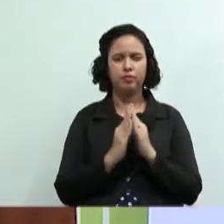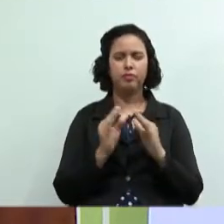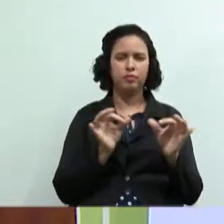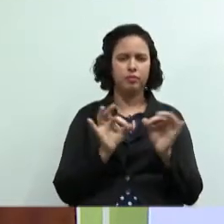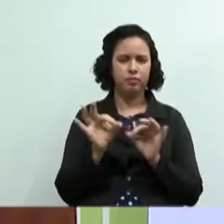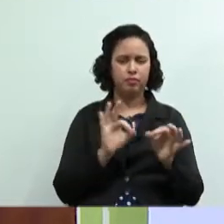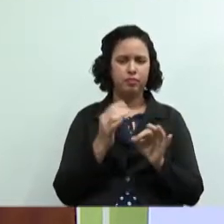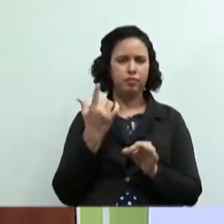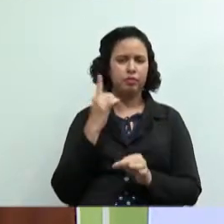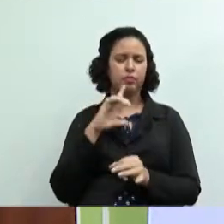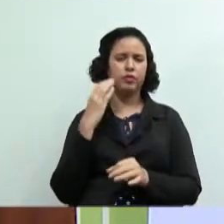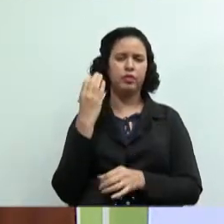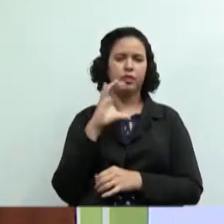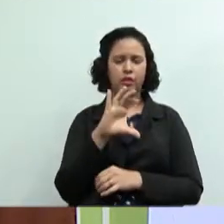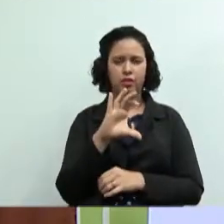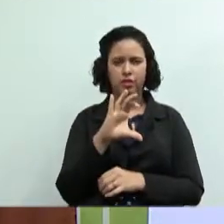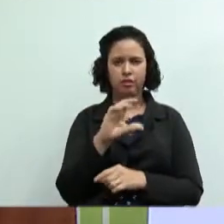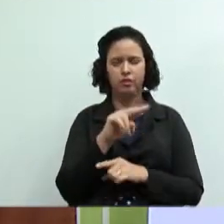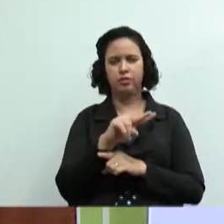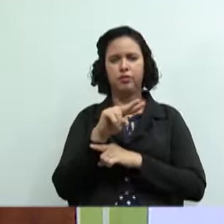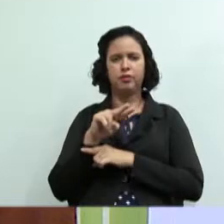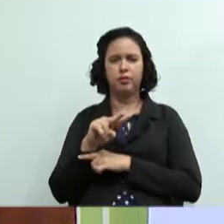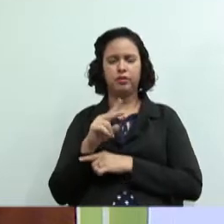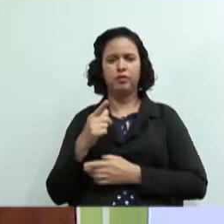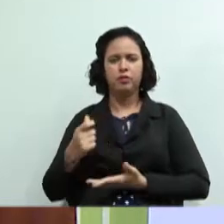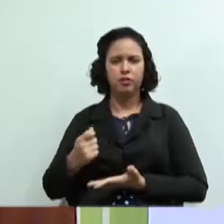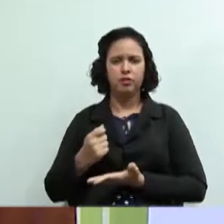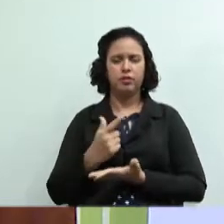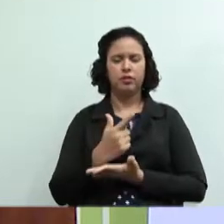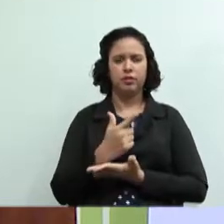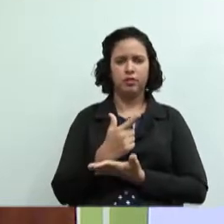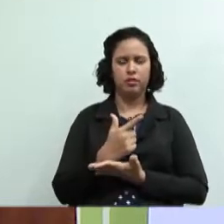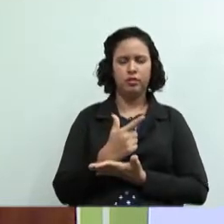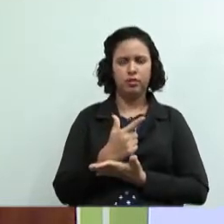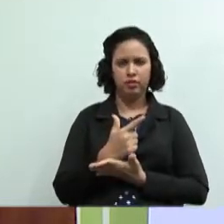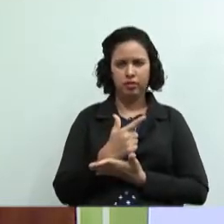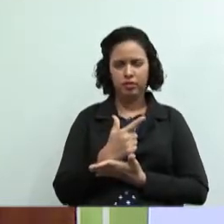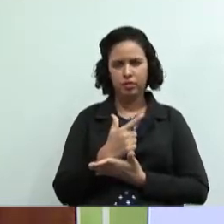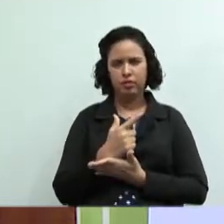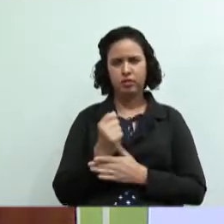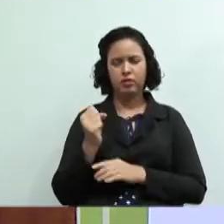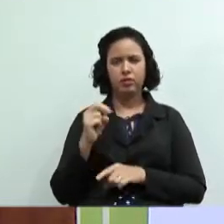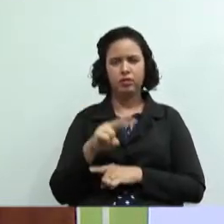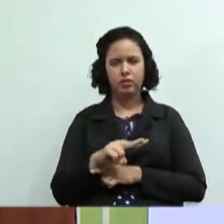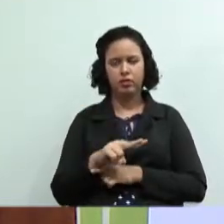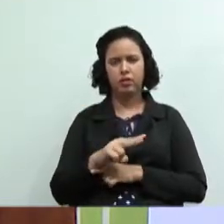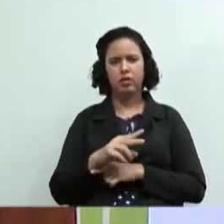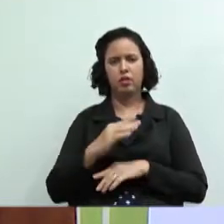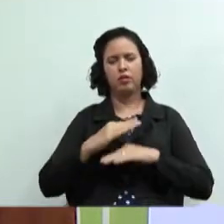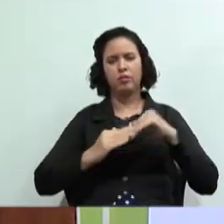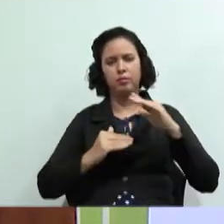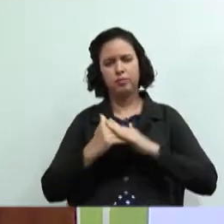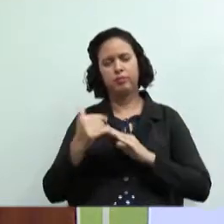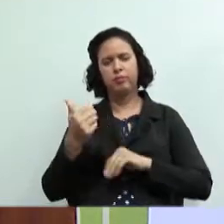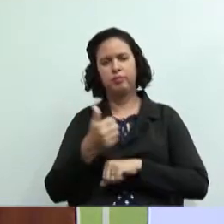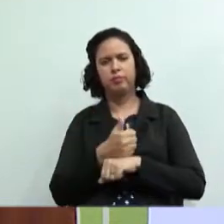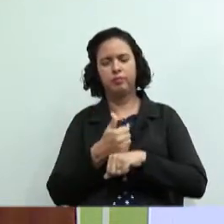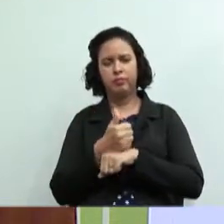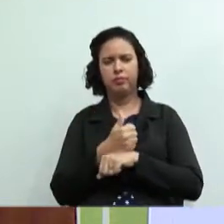financiamento a taxas mais baratas para contratar funcionários prestadores de serviço para construir suas casas